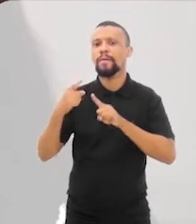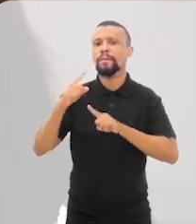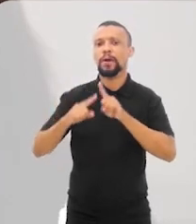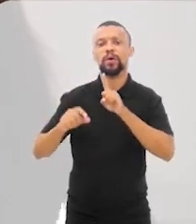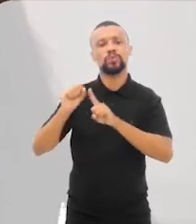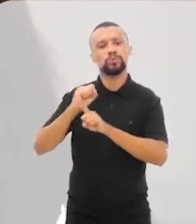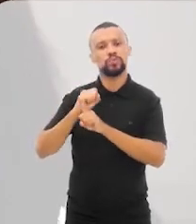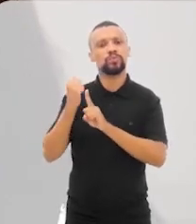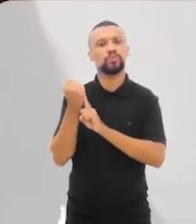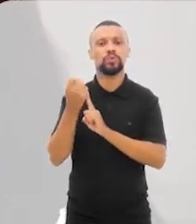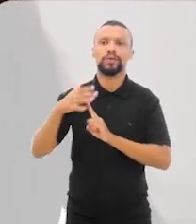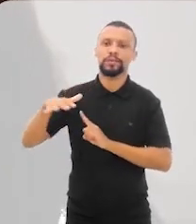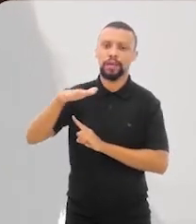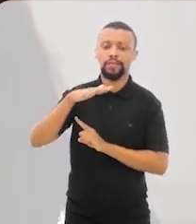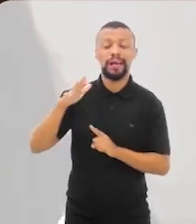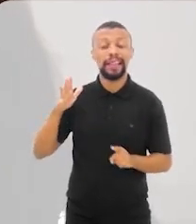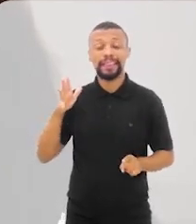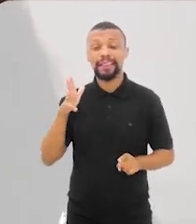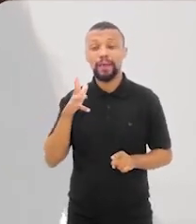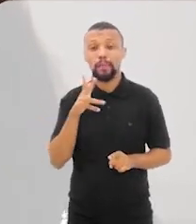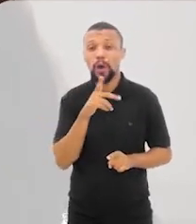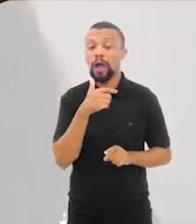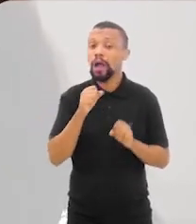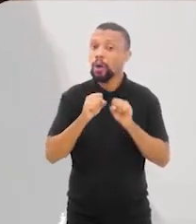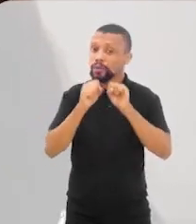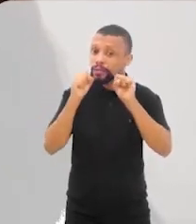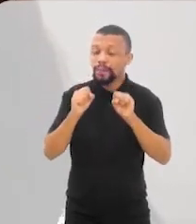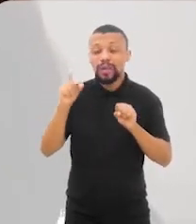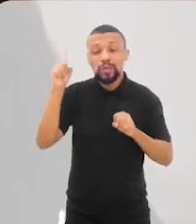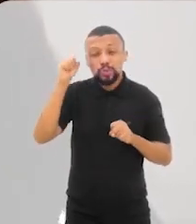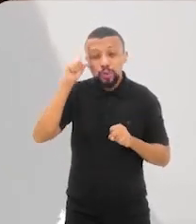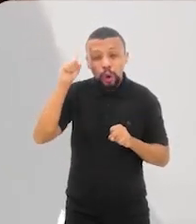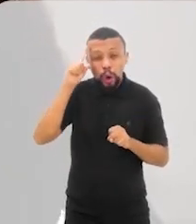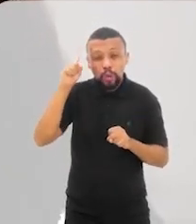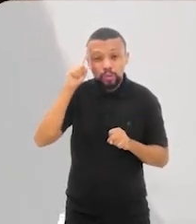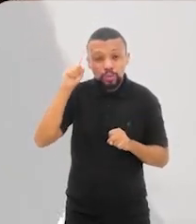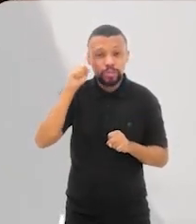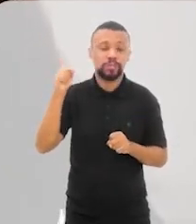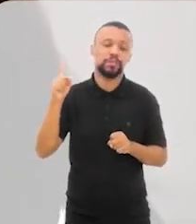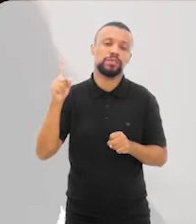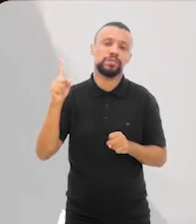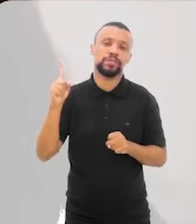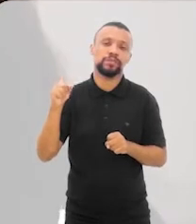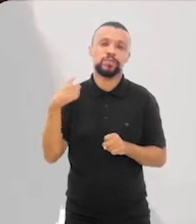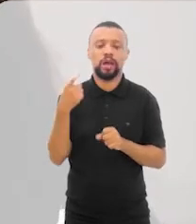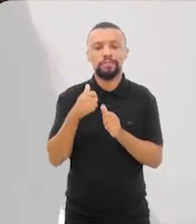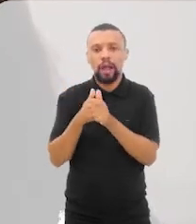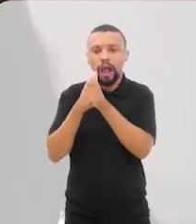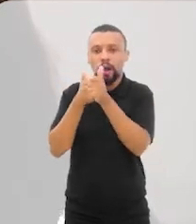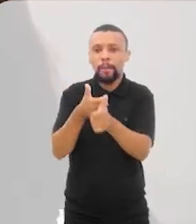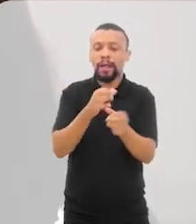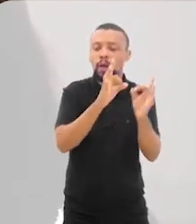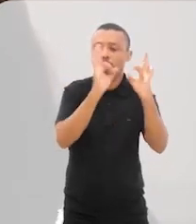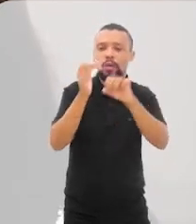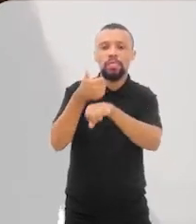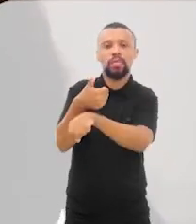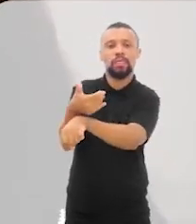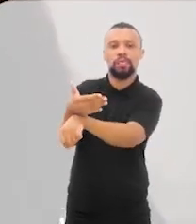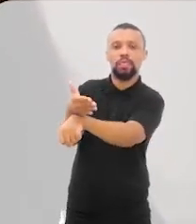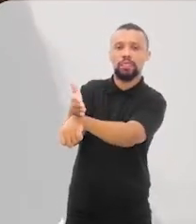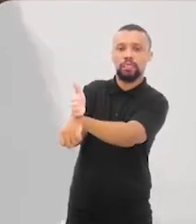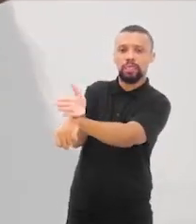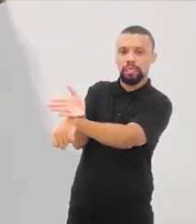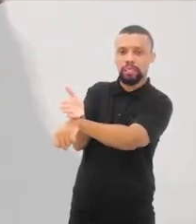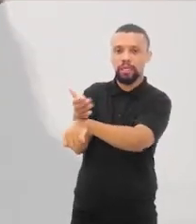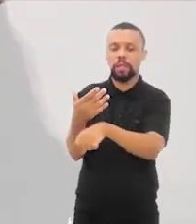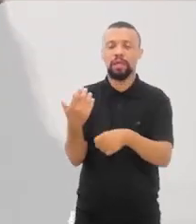A gente está falando de transformação social e transformação demora a acontecer, mas acontece todo dia também. Então a gente tem que estar o tempo todo acompanhando